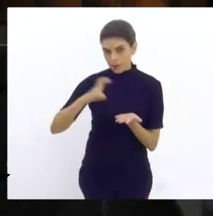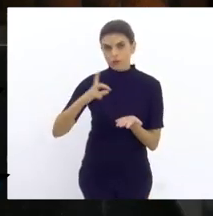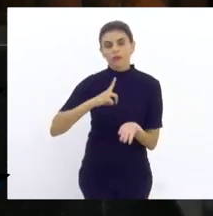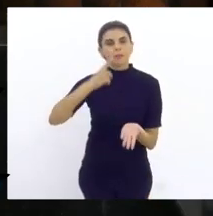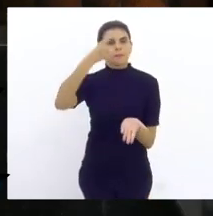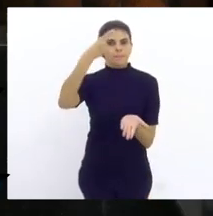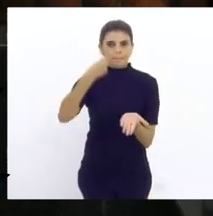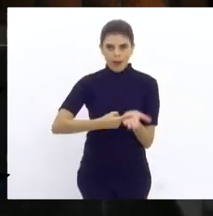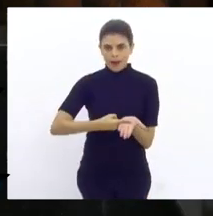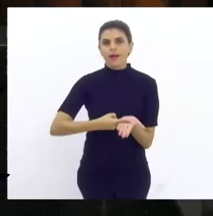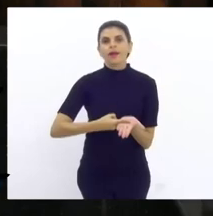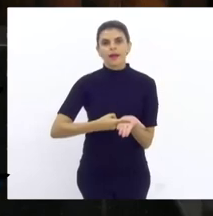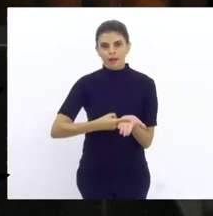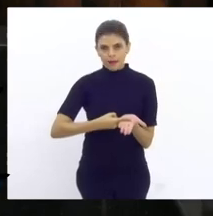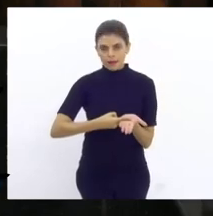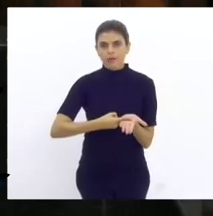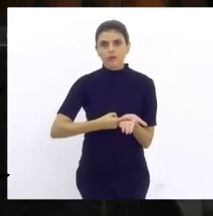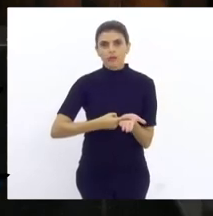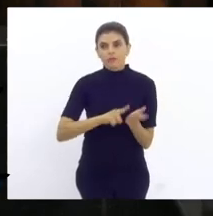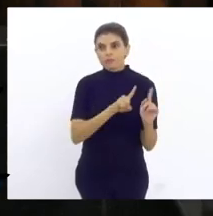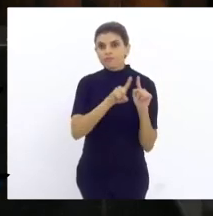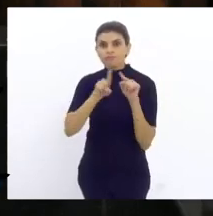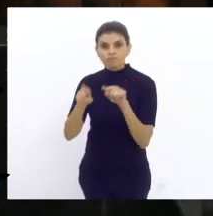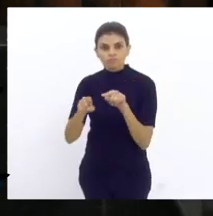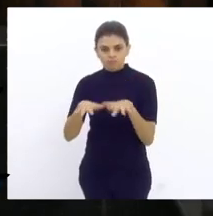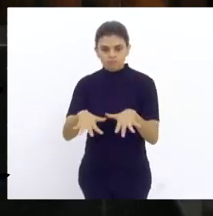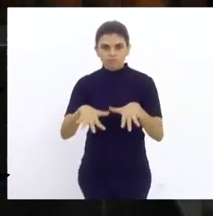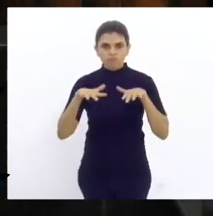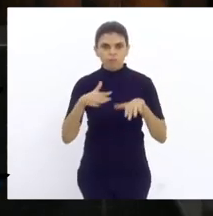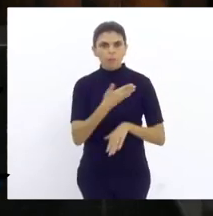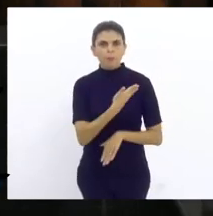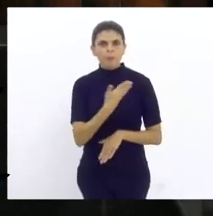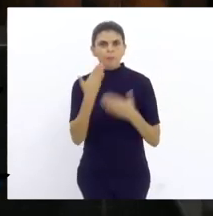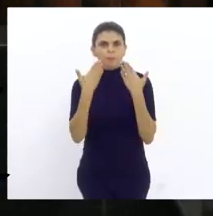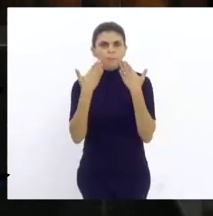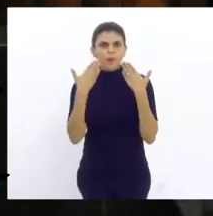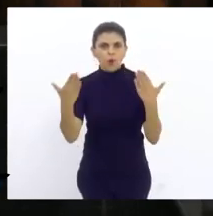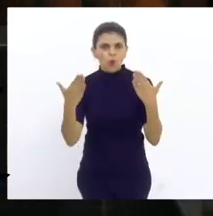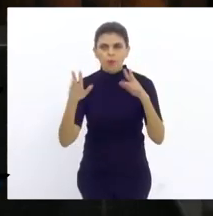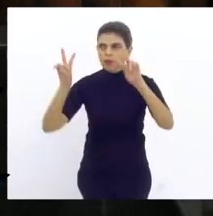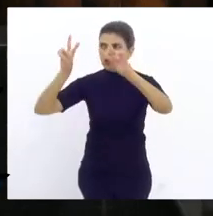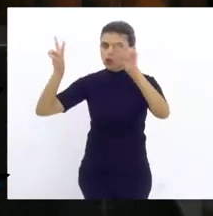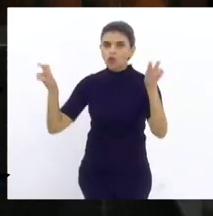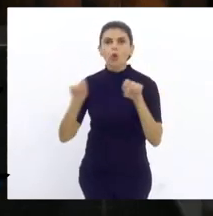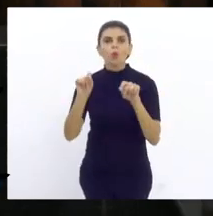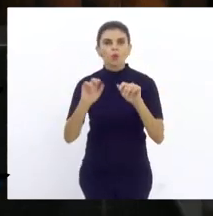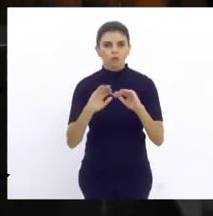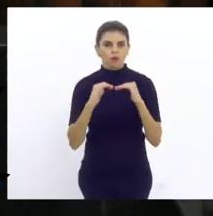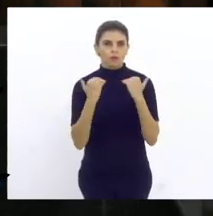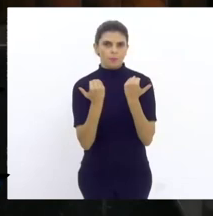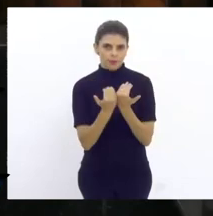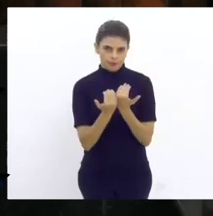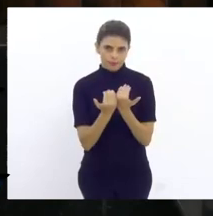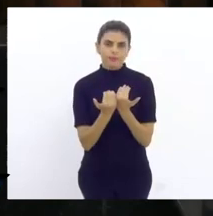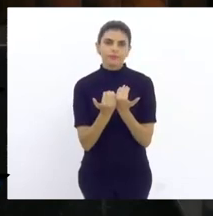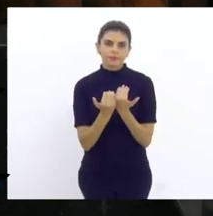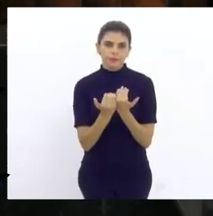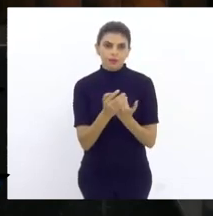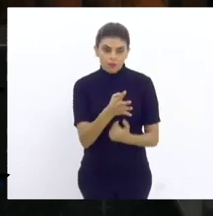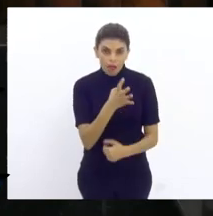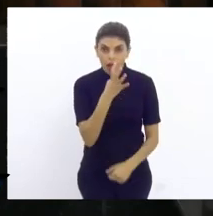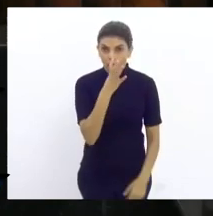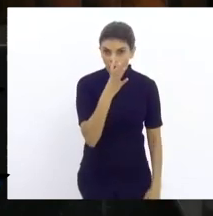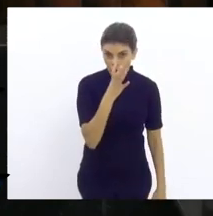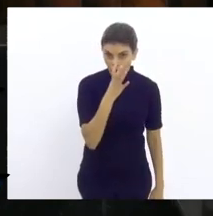marcando, índio, audiência pública para falar sobre a concessão do Maracanã. Pasme, deputado Luiz Paulo,